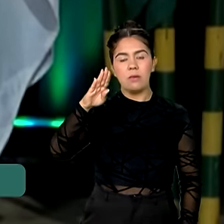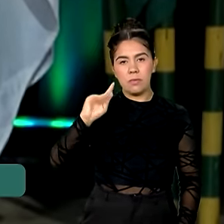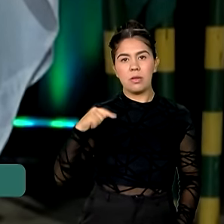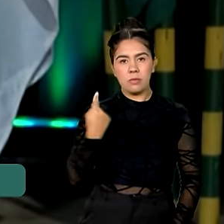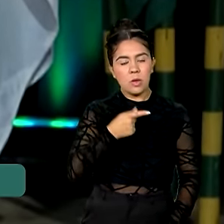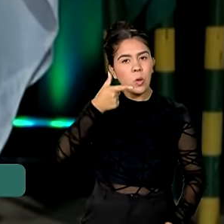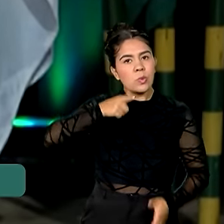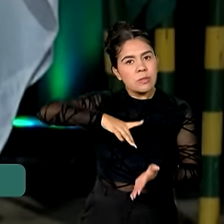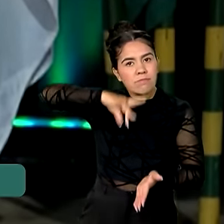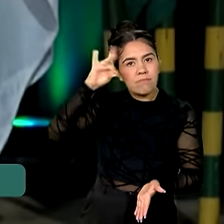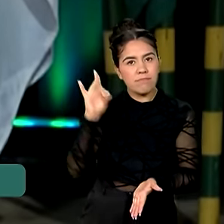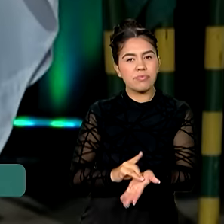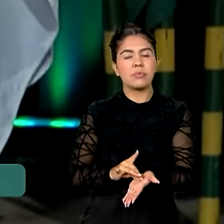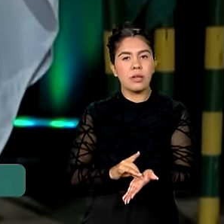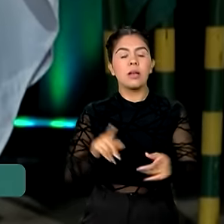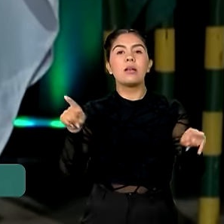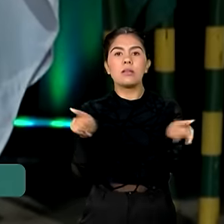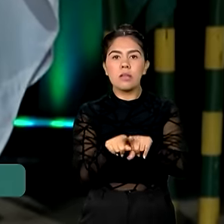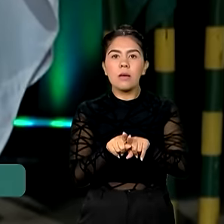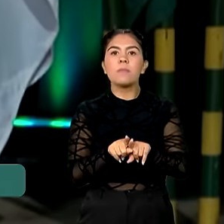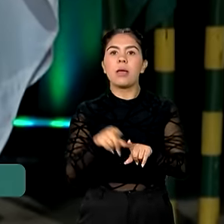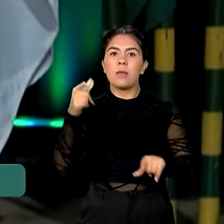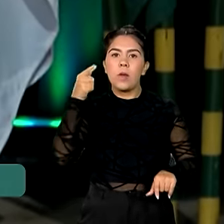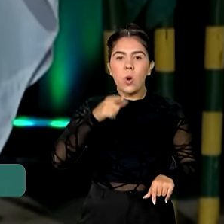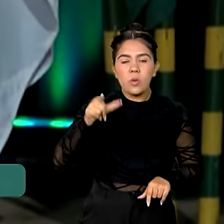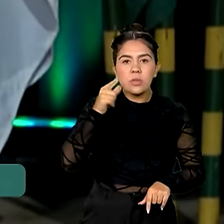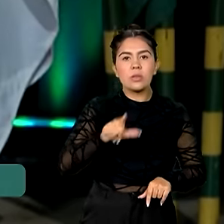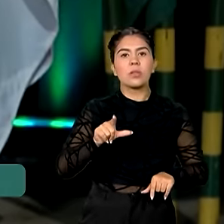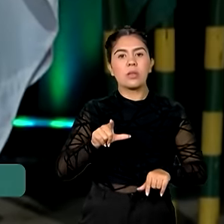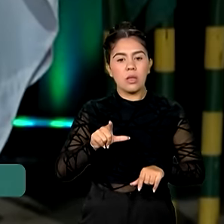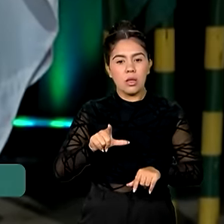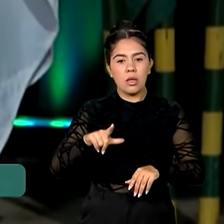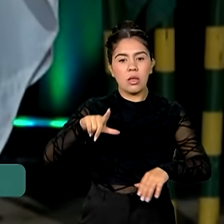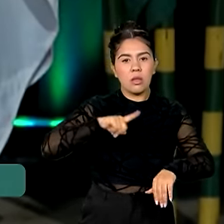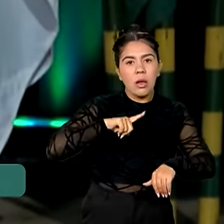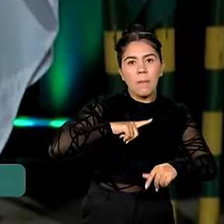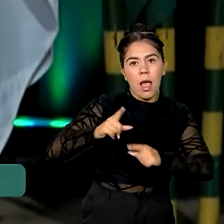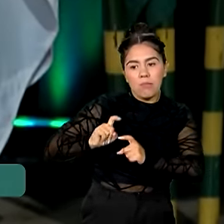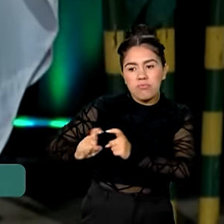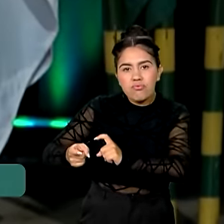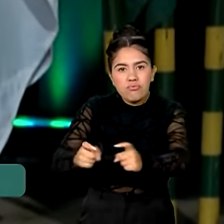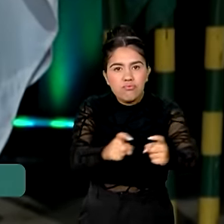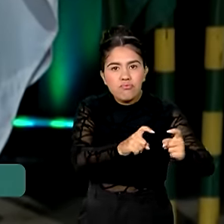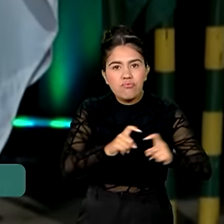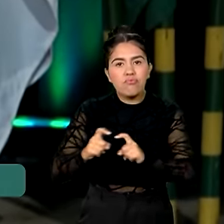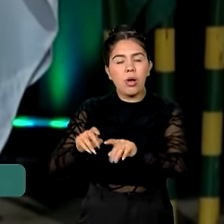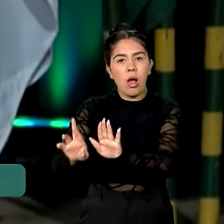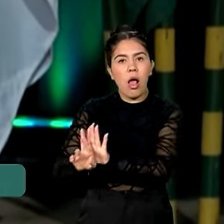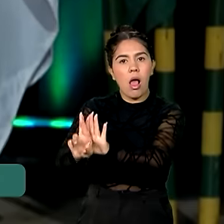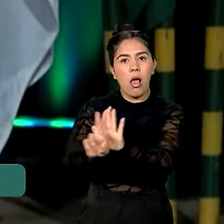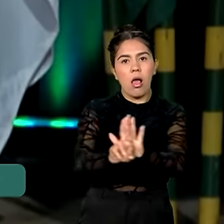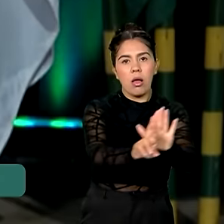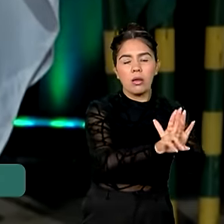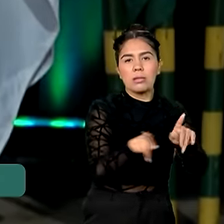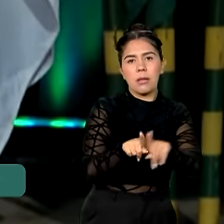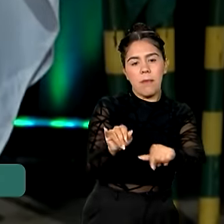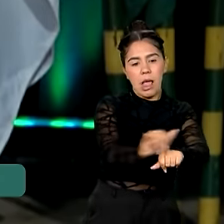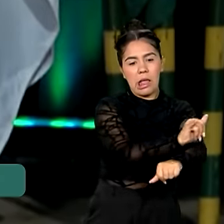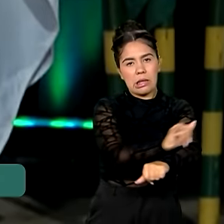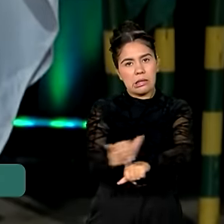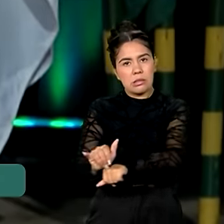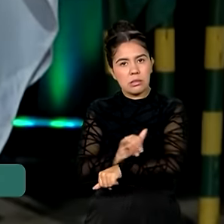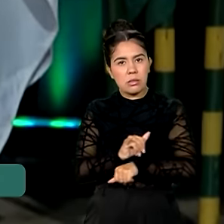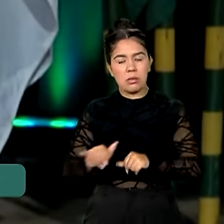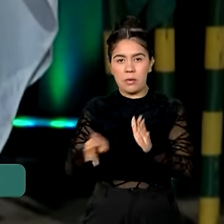ocorrer. Isso remete a um aumento de capacidade de interlocução com os atores estratégicos do